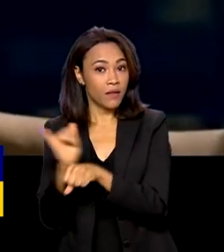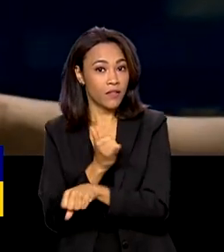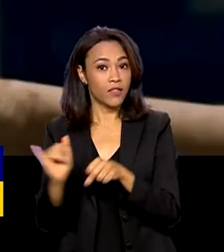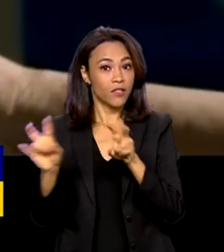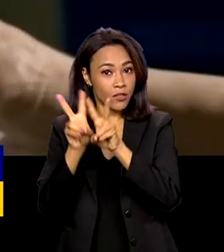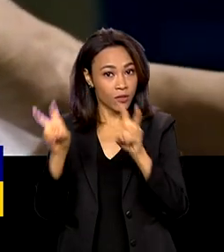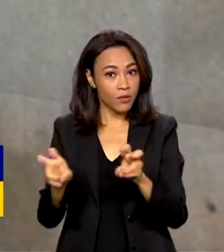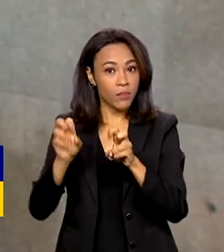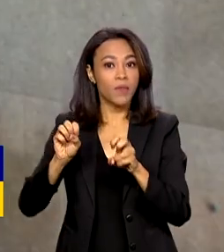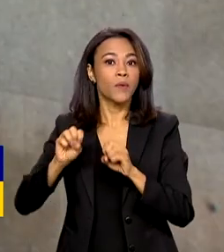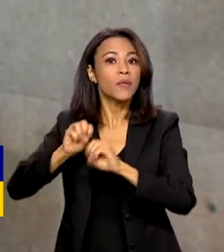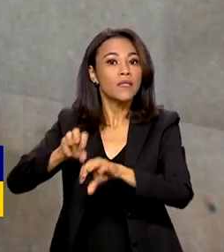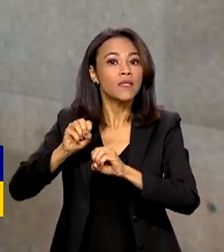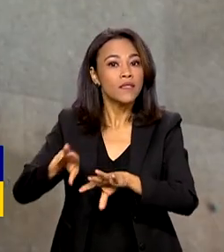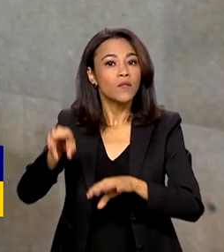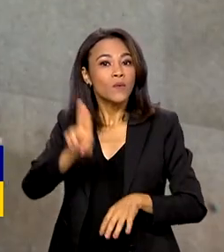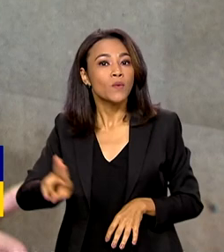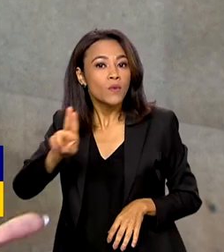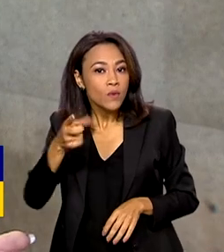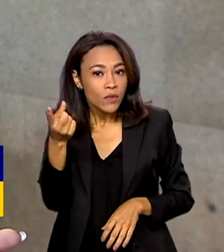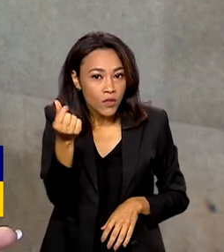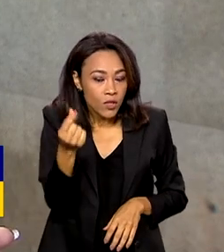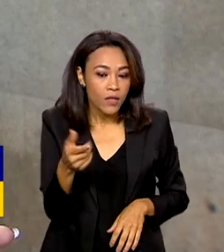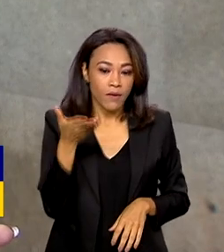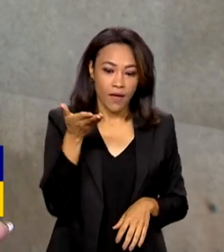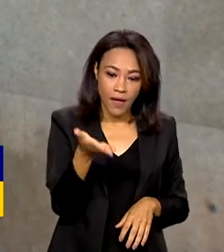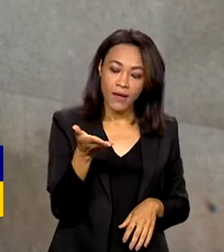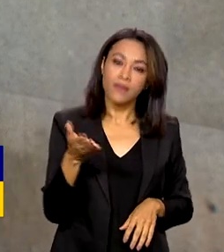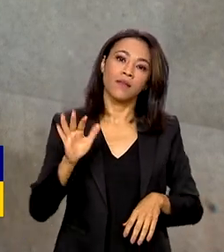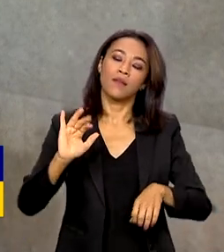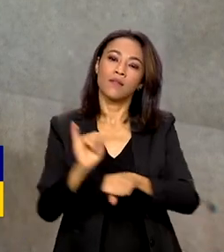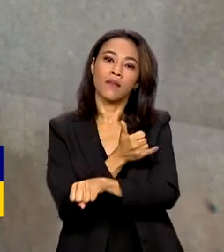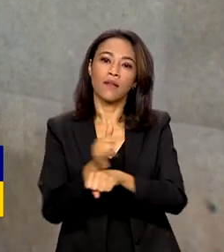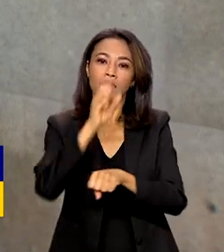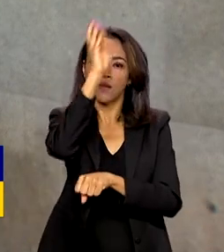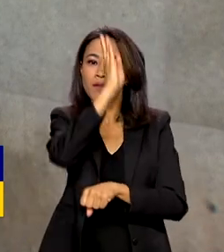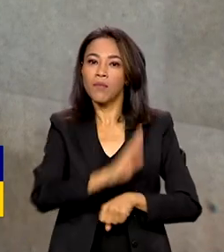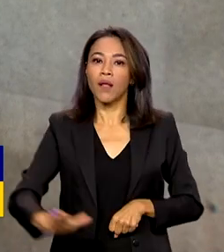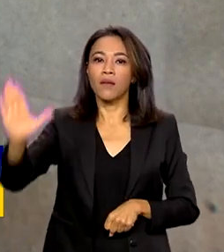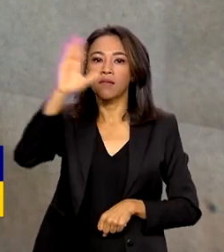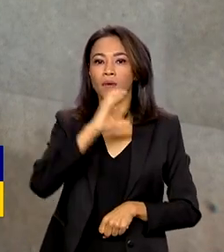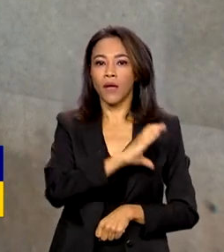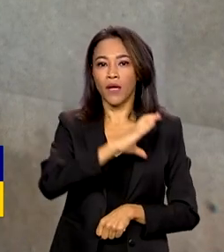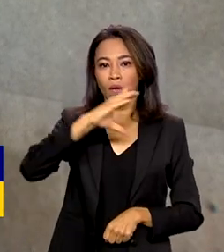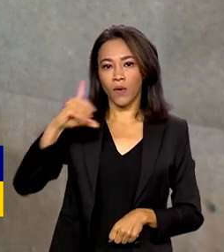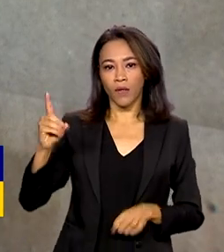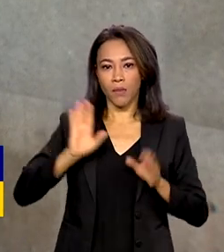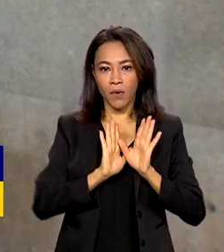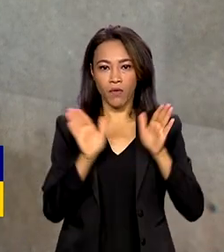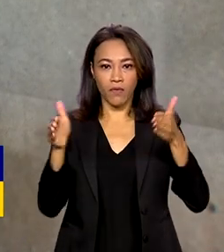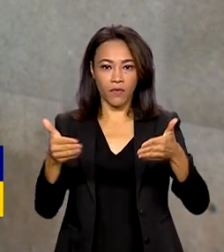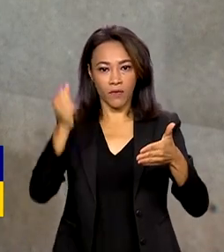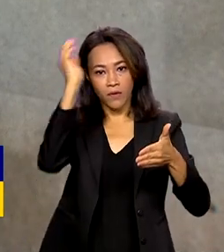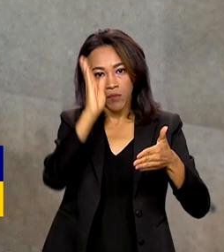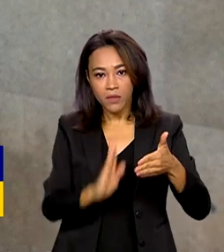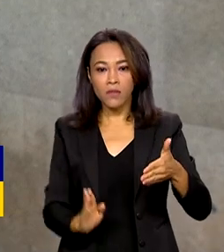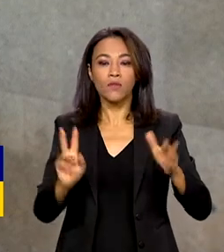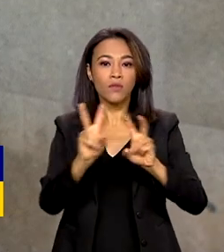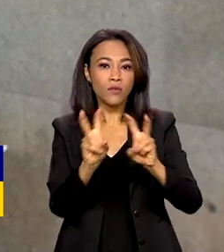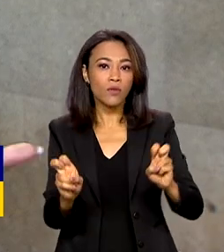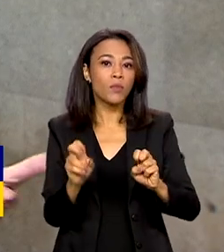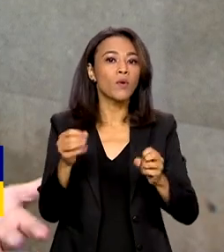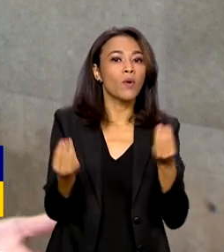Educação Financeira. A Estratégia Nacional de Educação Financeira é coordenada pelo Fórum Brasileiro de Educação Financeira,